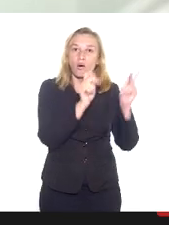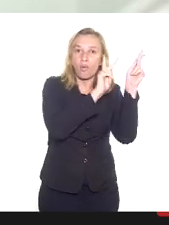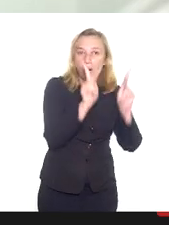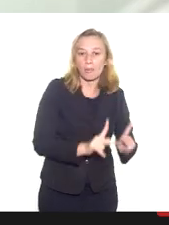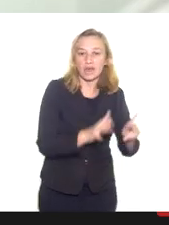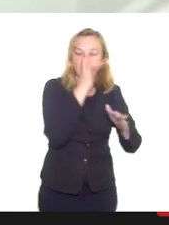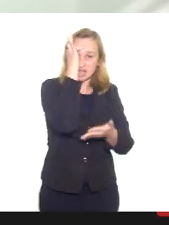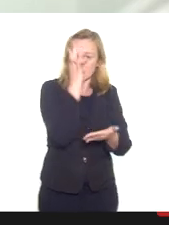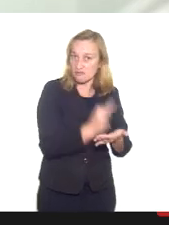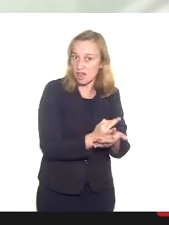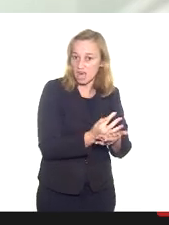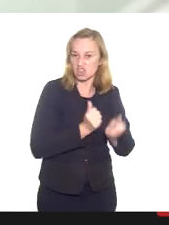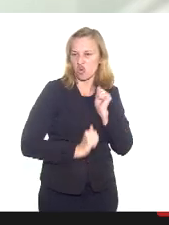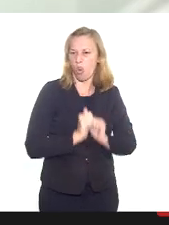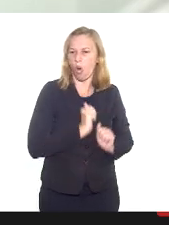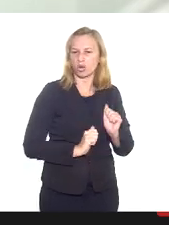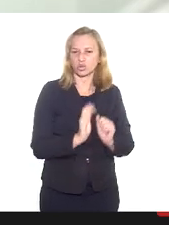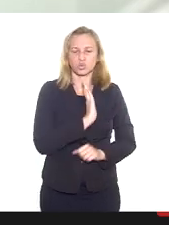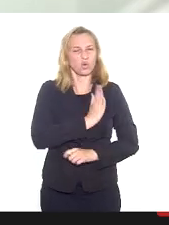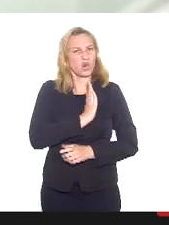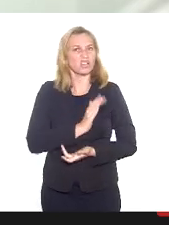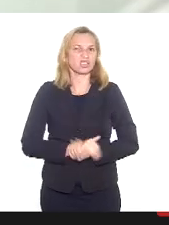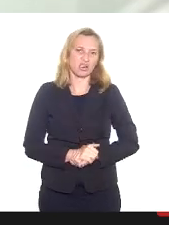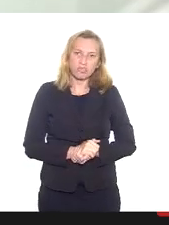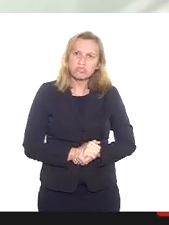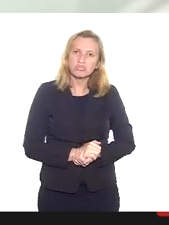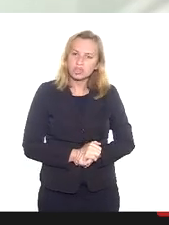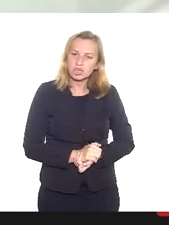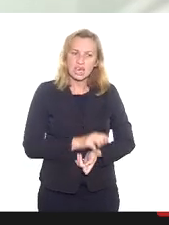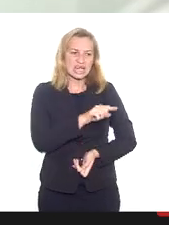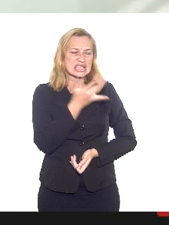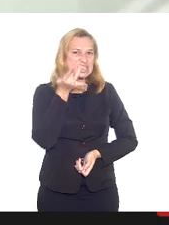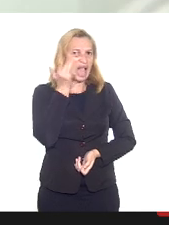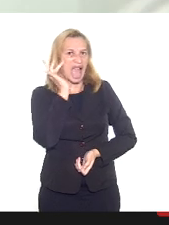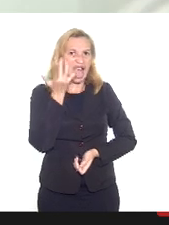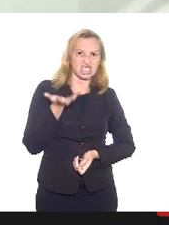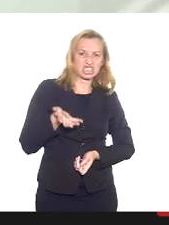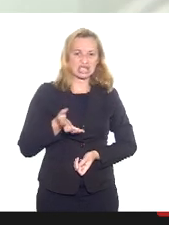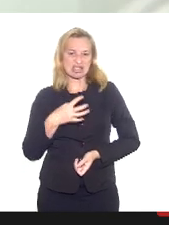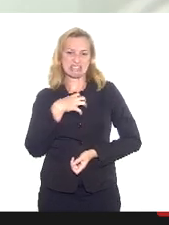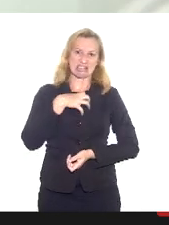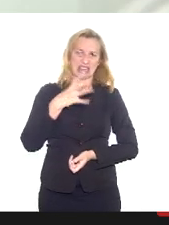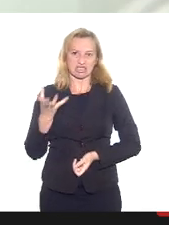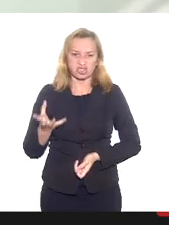dissemina é ódio mesmo. Os extremistas, eles se acham e se sentem,